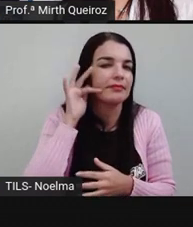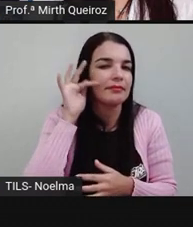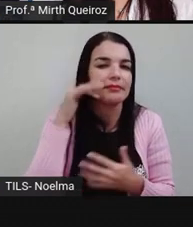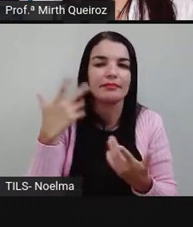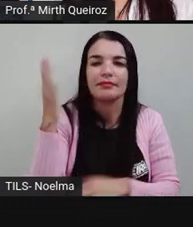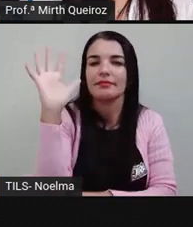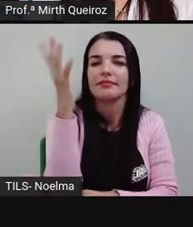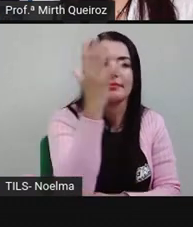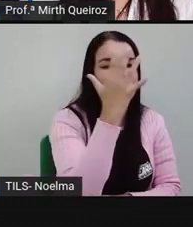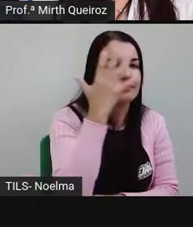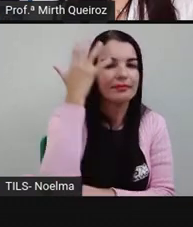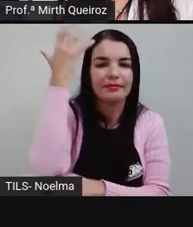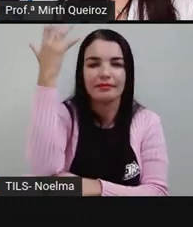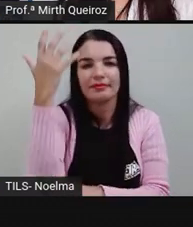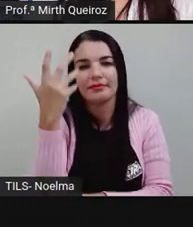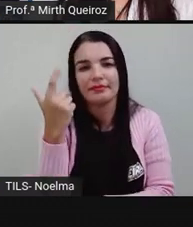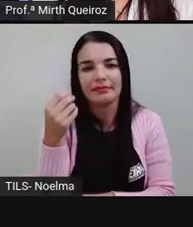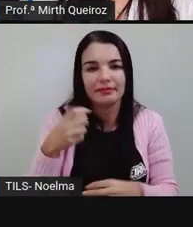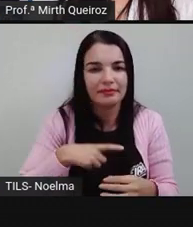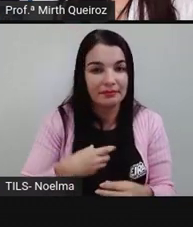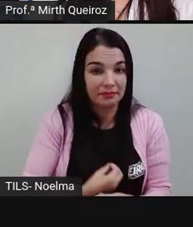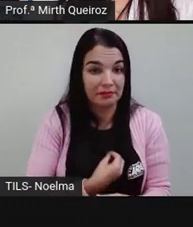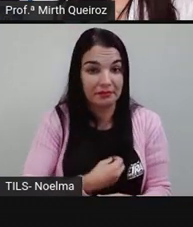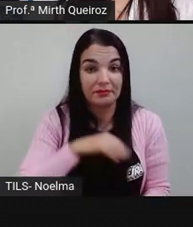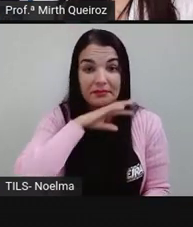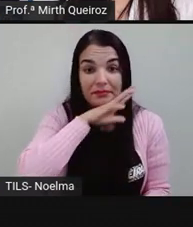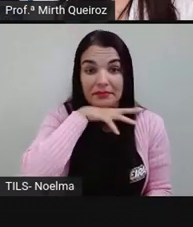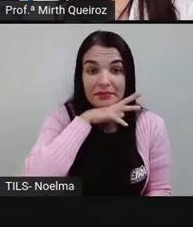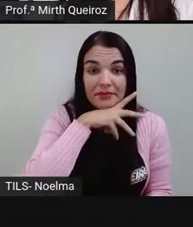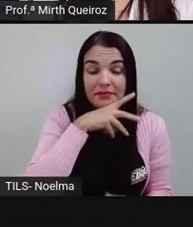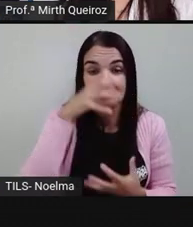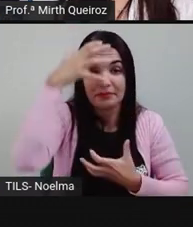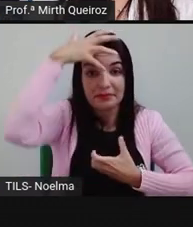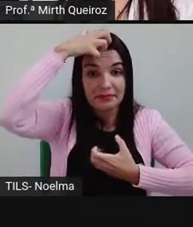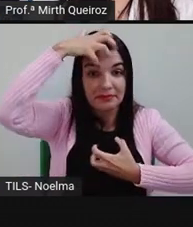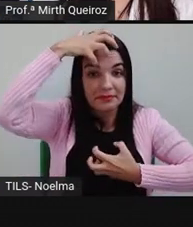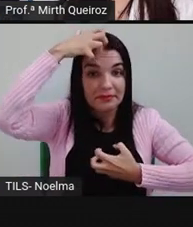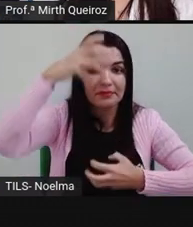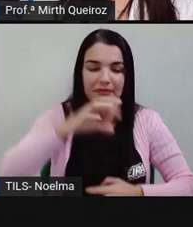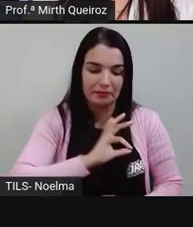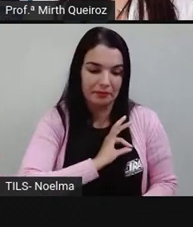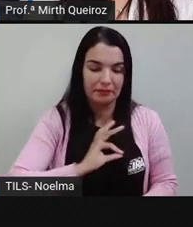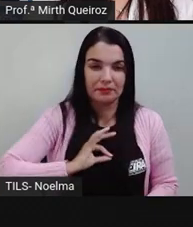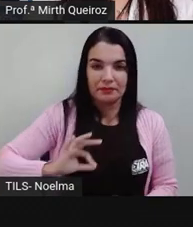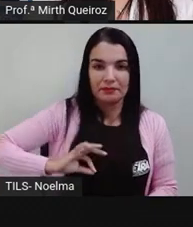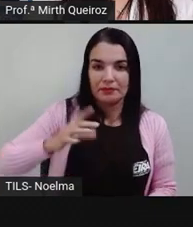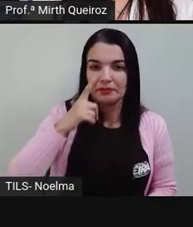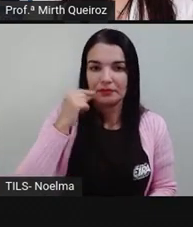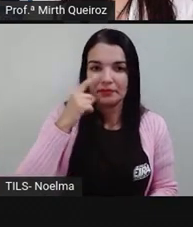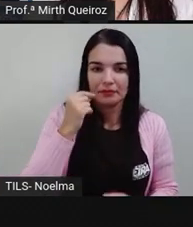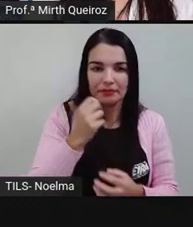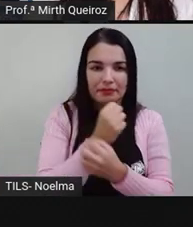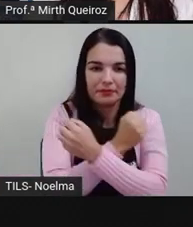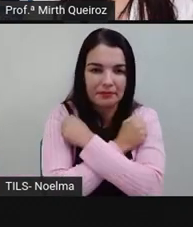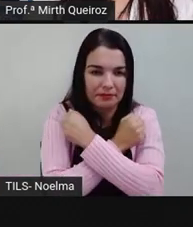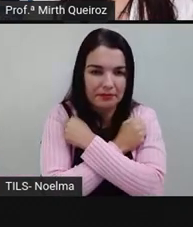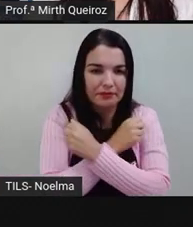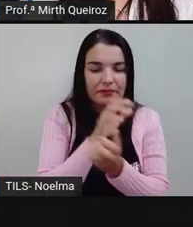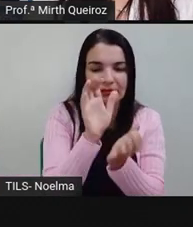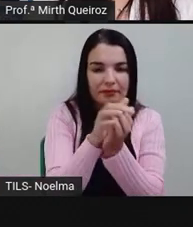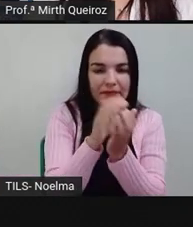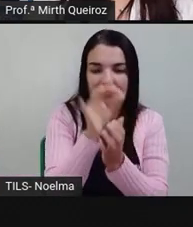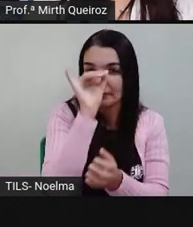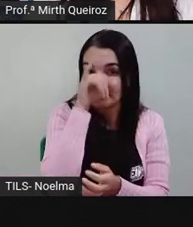bromélias. Aqui vivem animais como mico-leão-dourado, onça-pintada, bicho-preguiça e capivara.